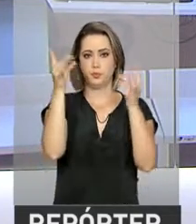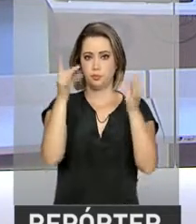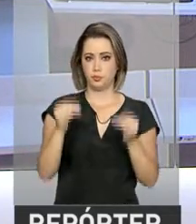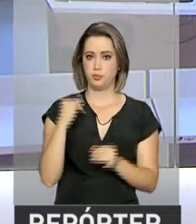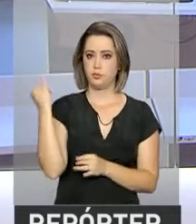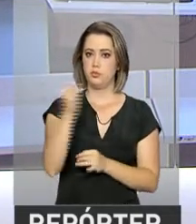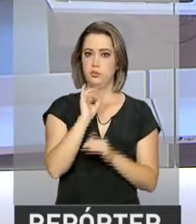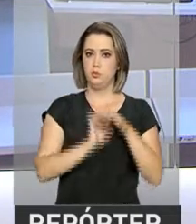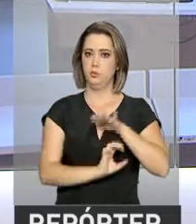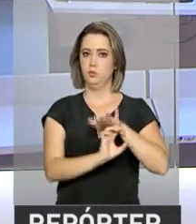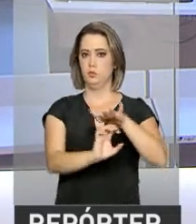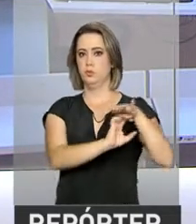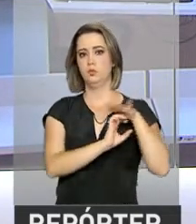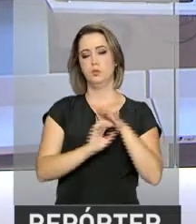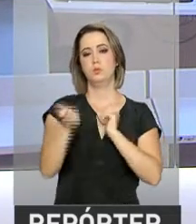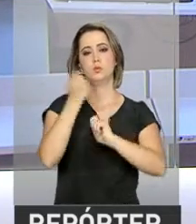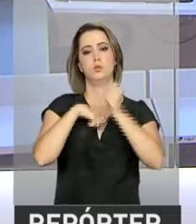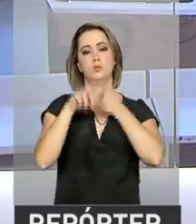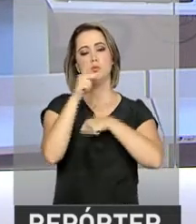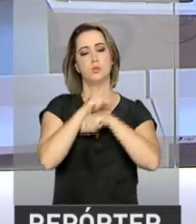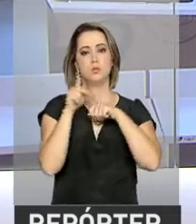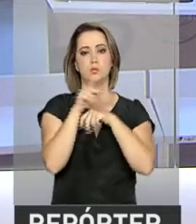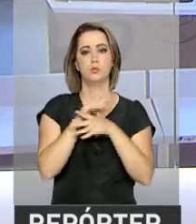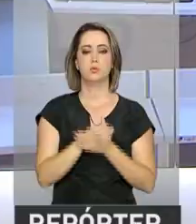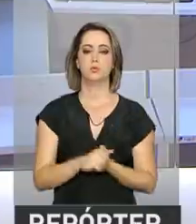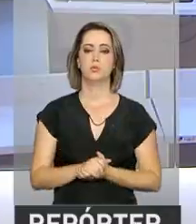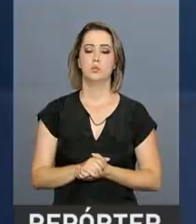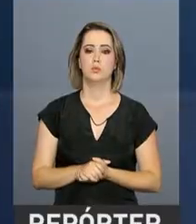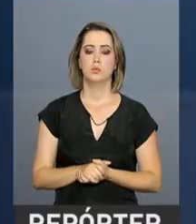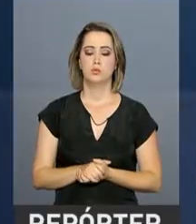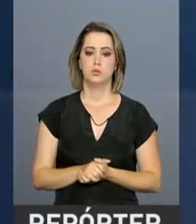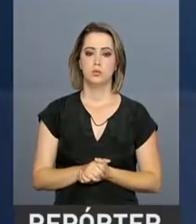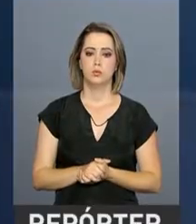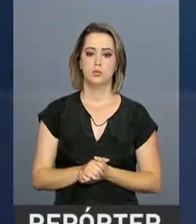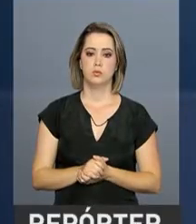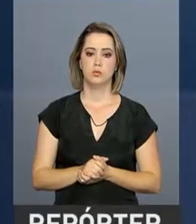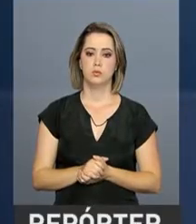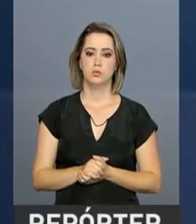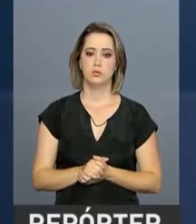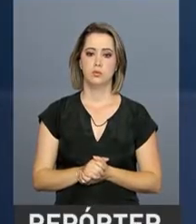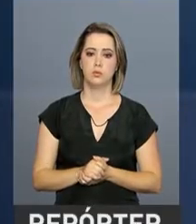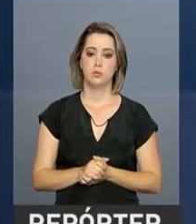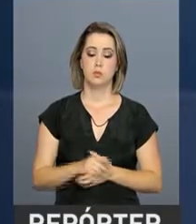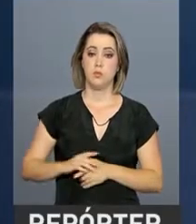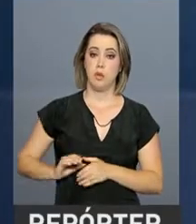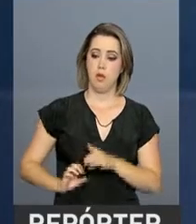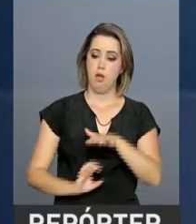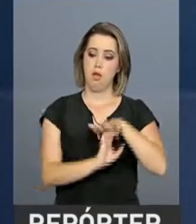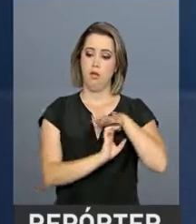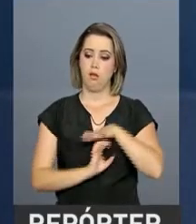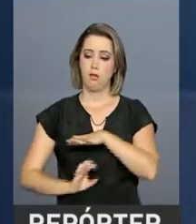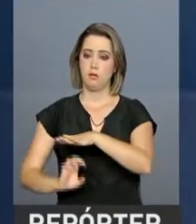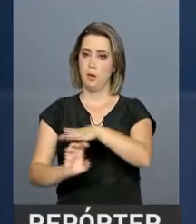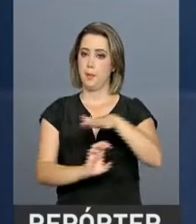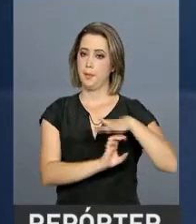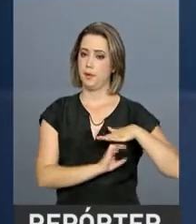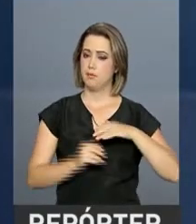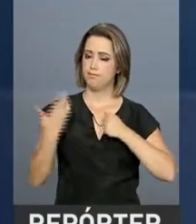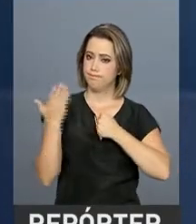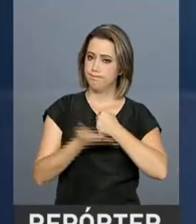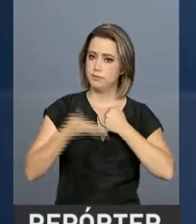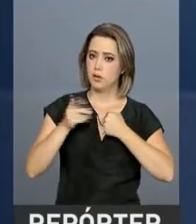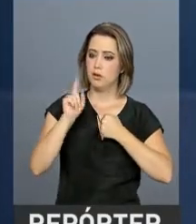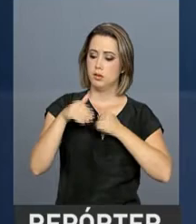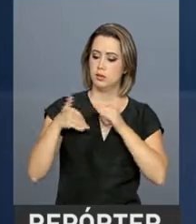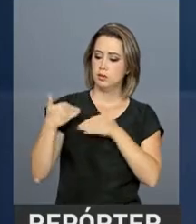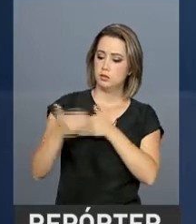micro e pequenas empresas para a economia do país. O pequeno e médio empresário é que é uma das forças motrizes